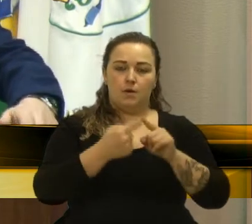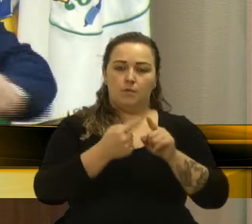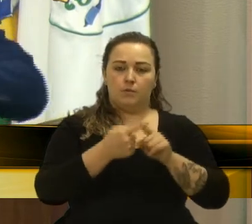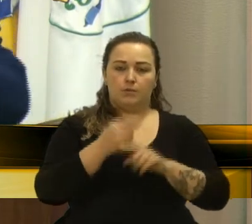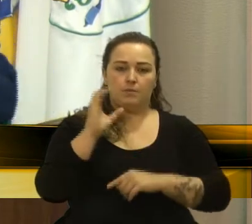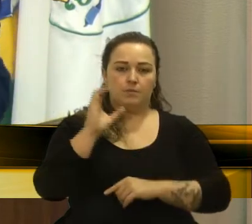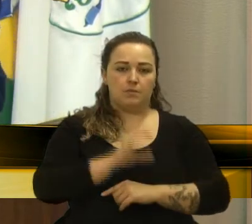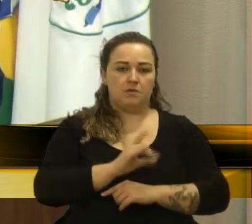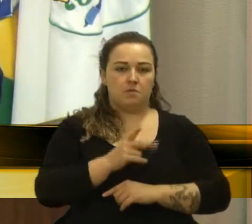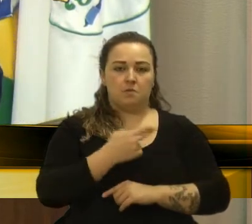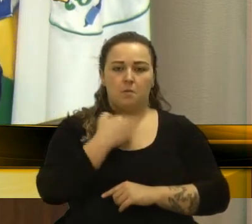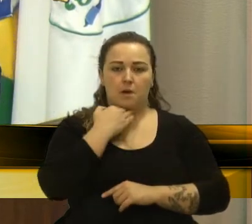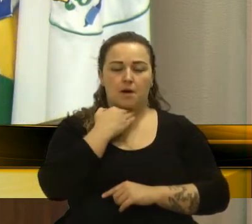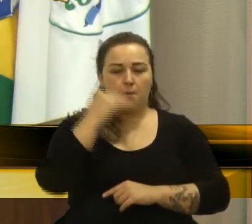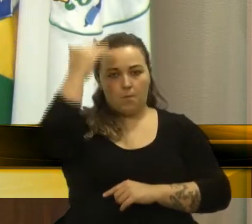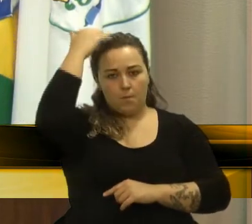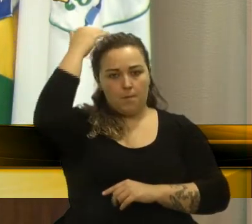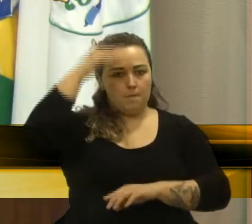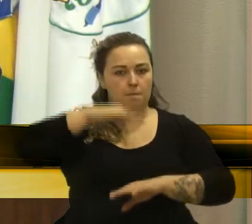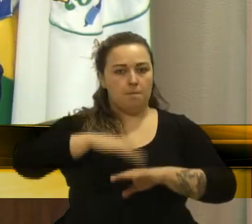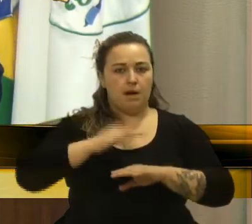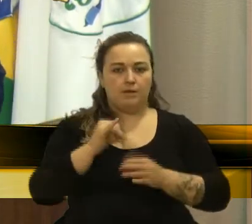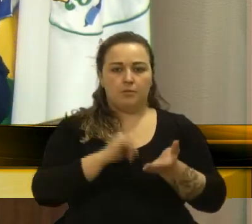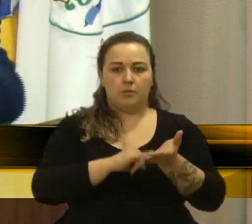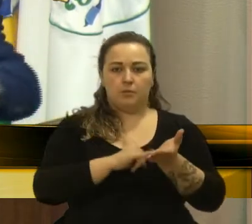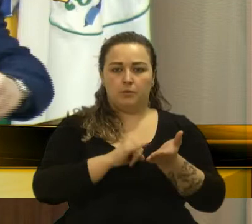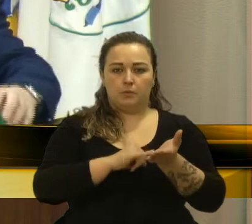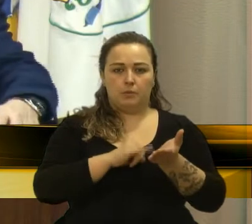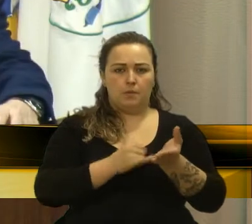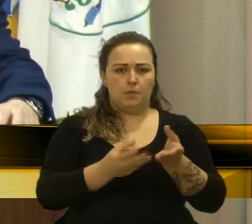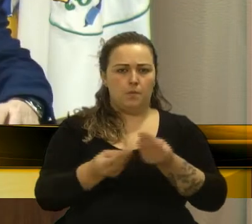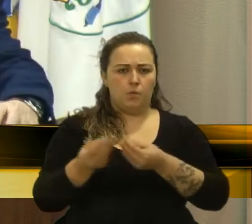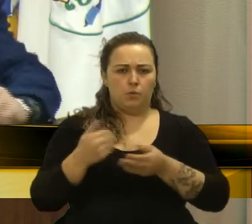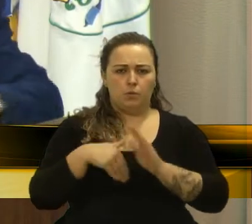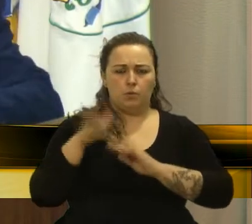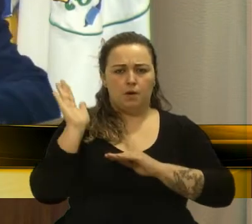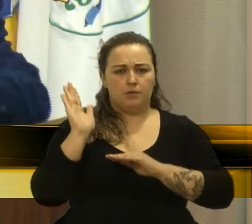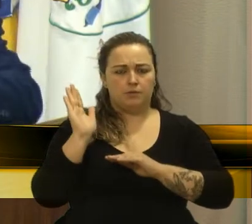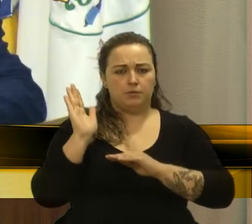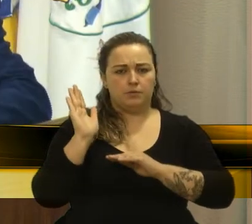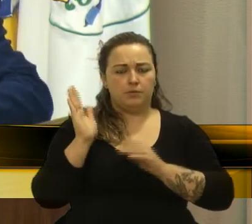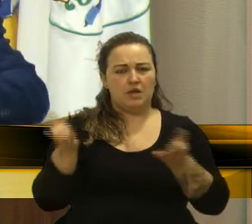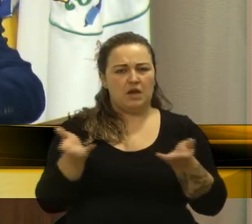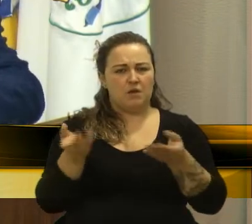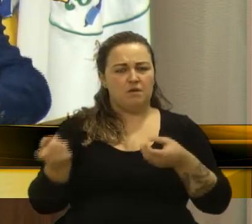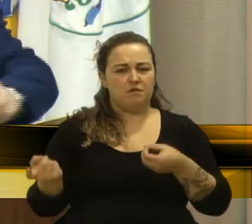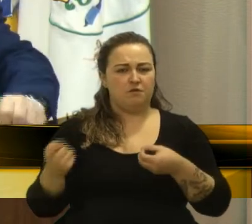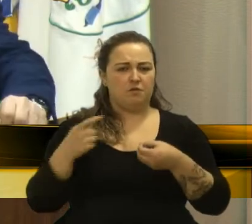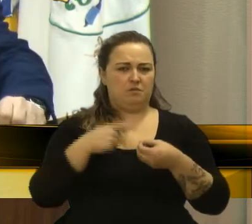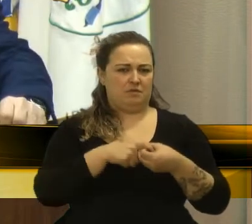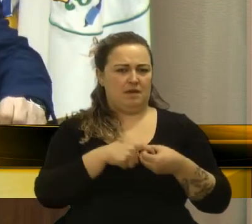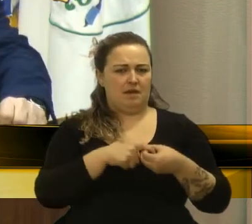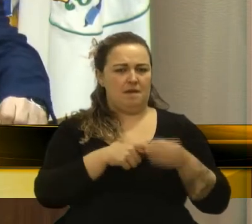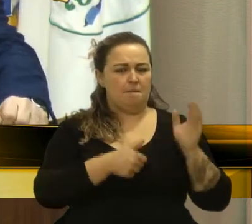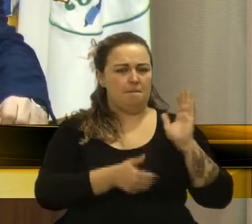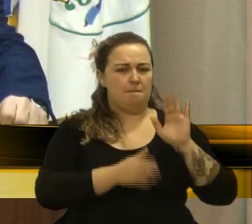mais. A carga tributária brasileira é escorxante e o retorno em serviços e